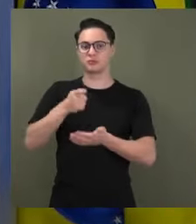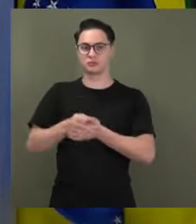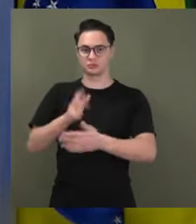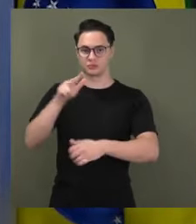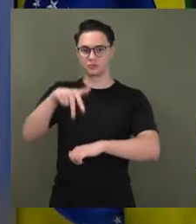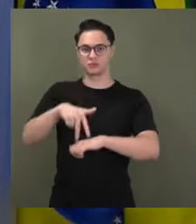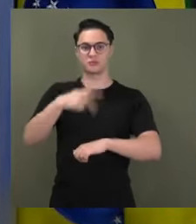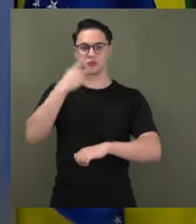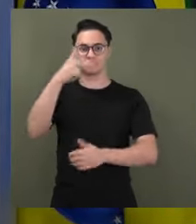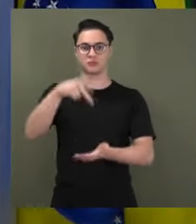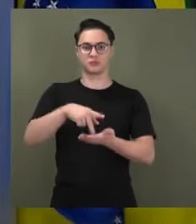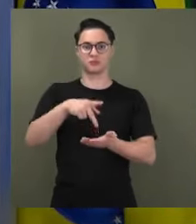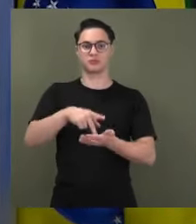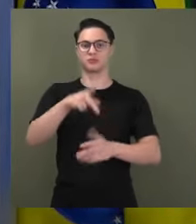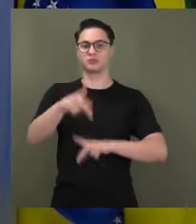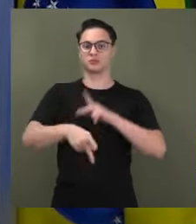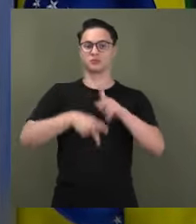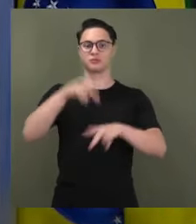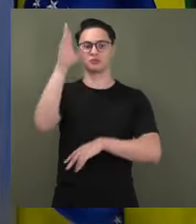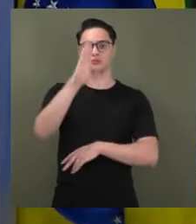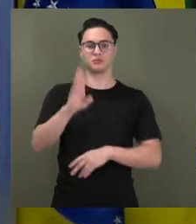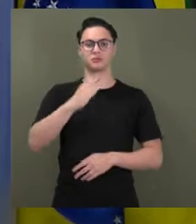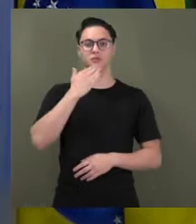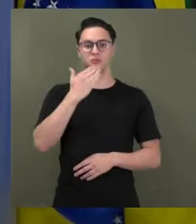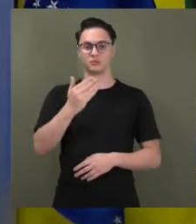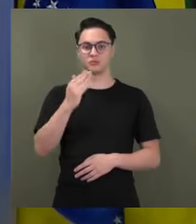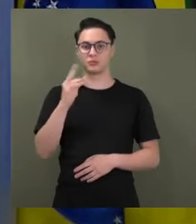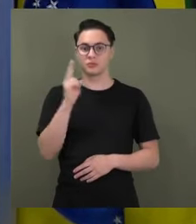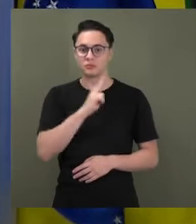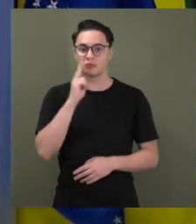isso para povo brasileiro e pedir providências da presidência dessa Casa.